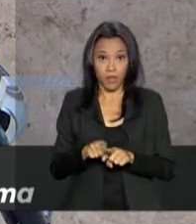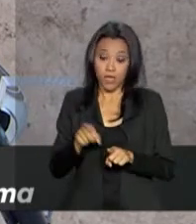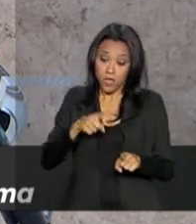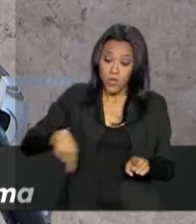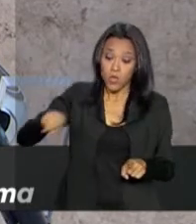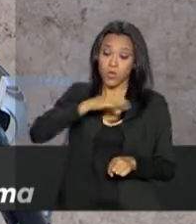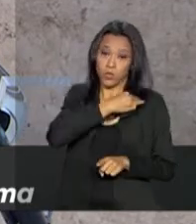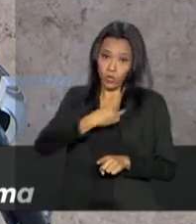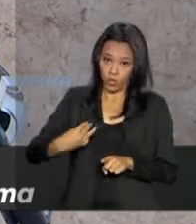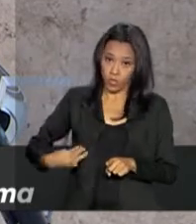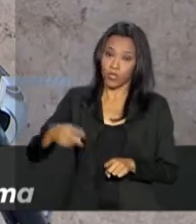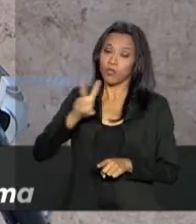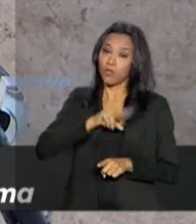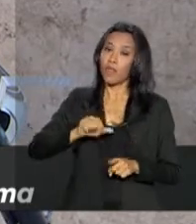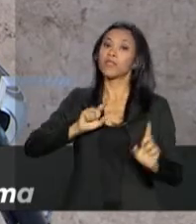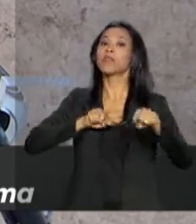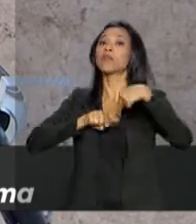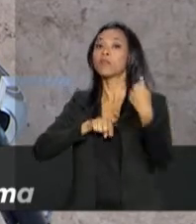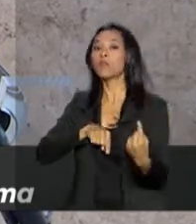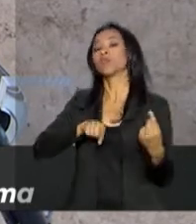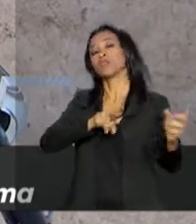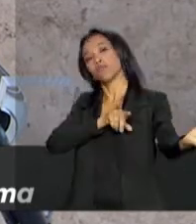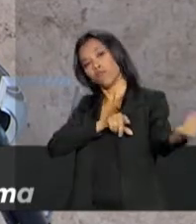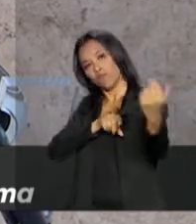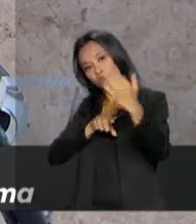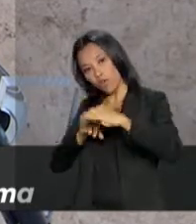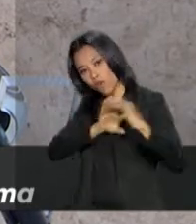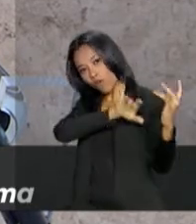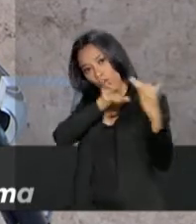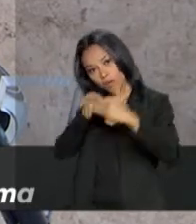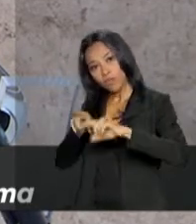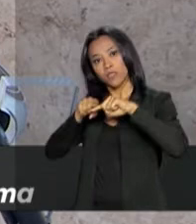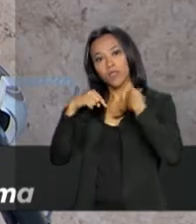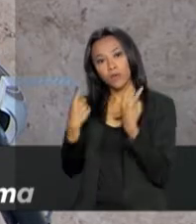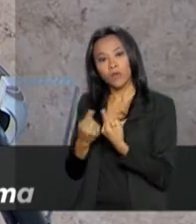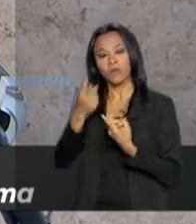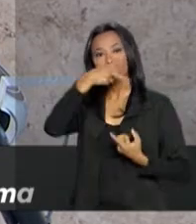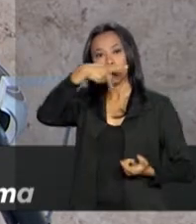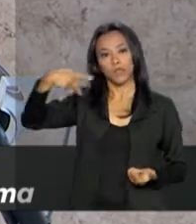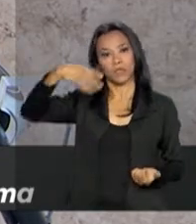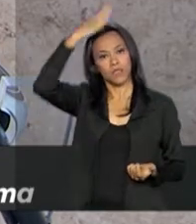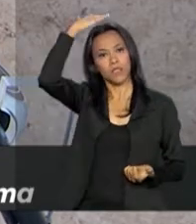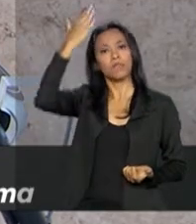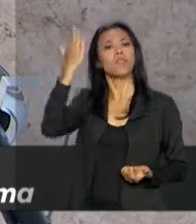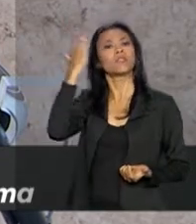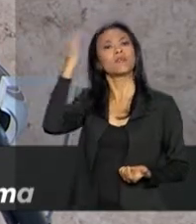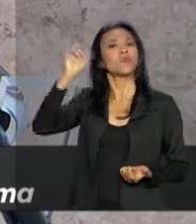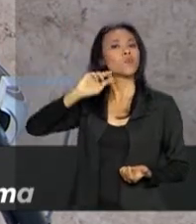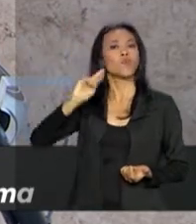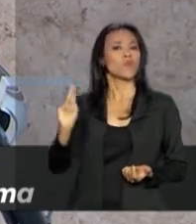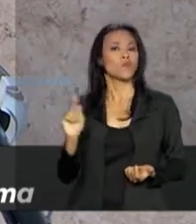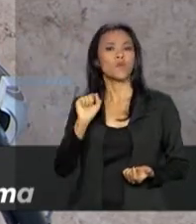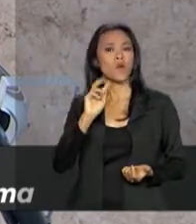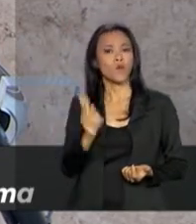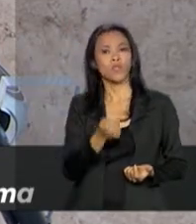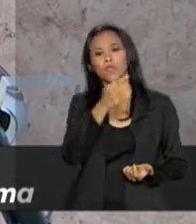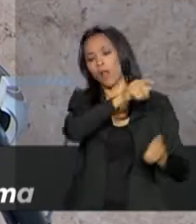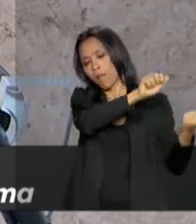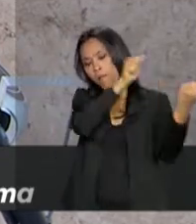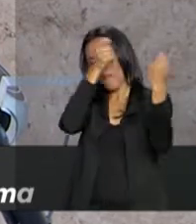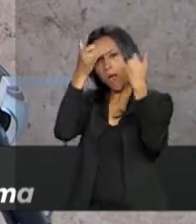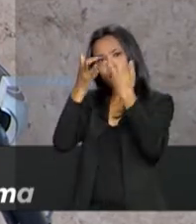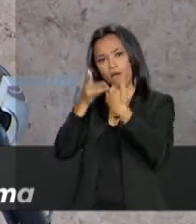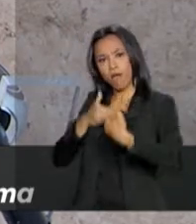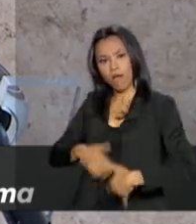ministros vão se reunir com o presidente para prestar conta e indicar necessidades e possibilidades para a solução